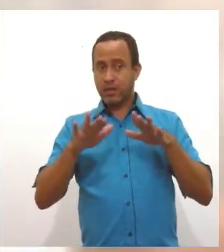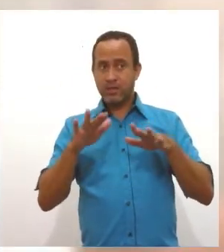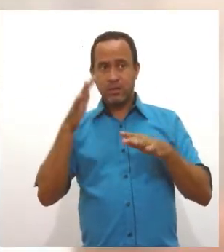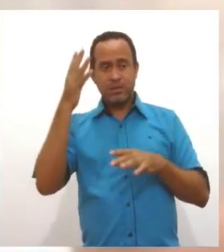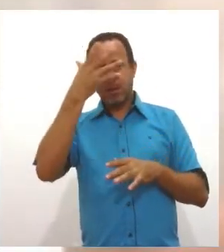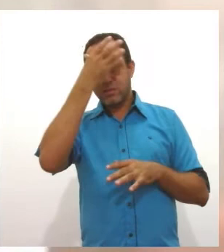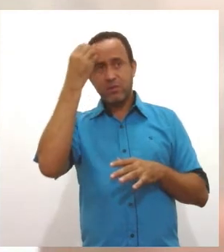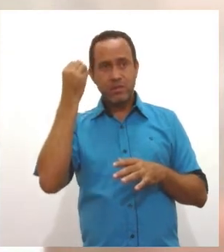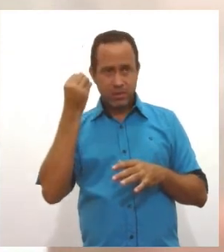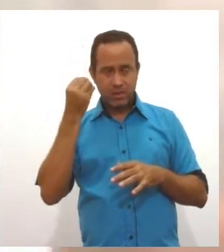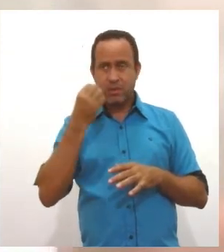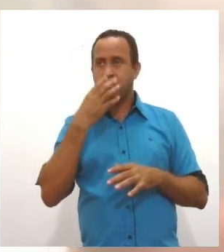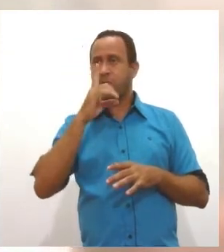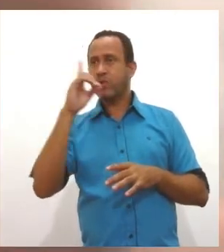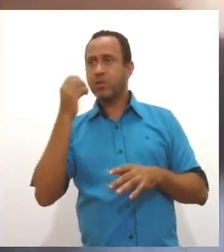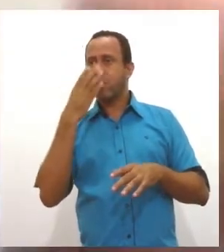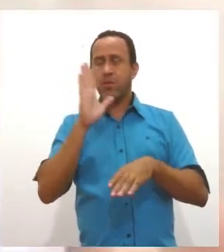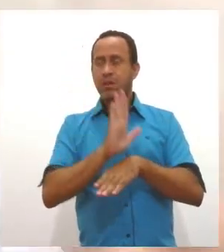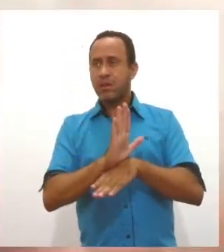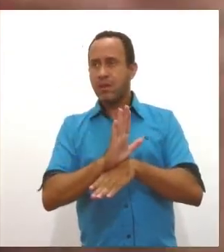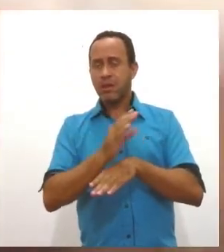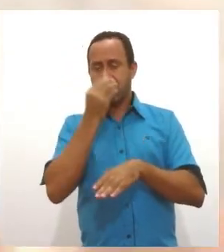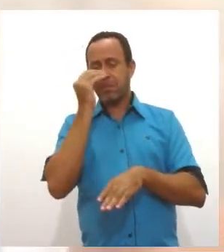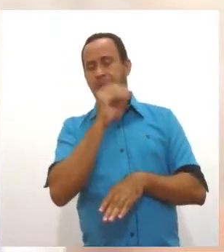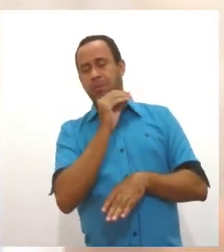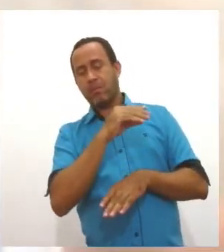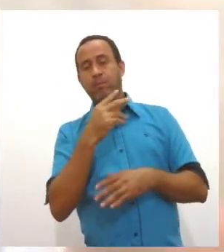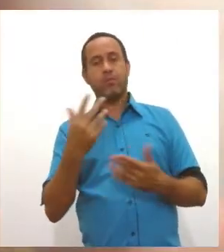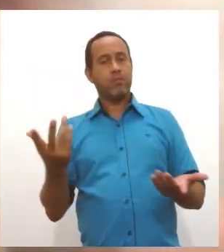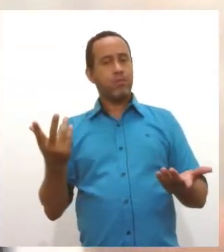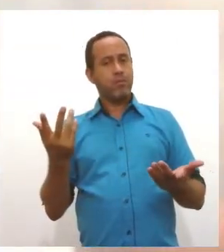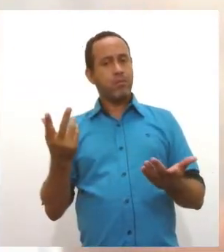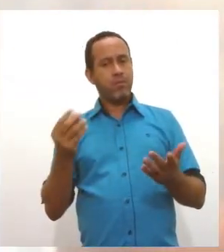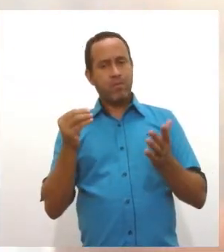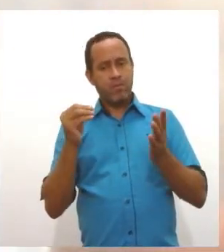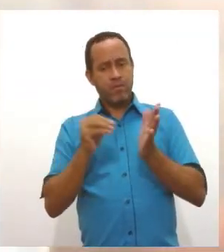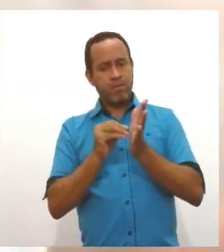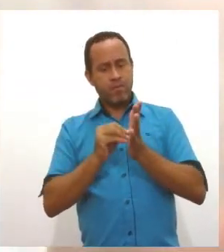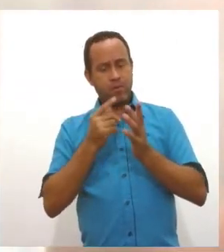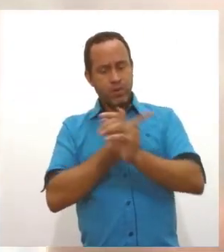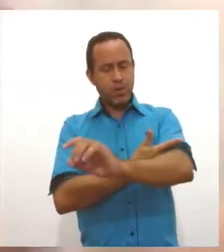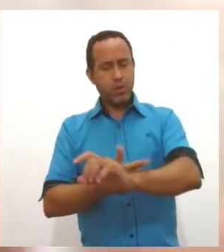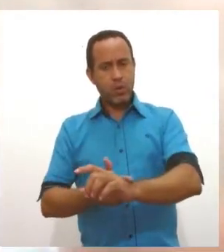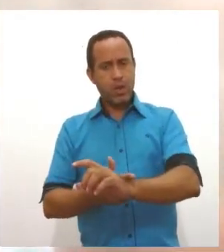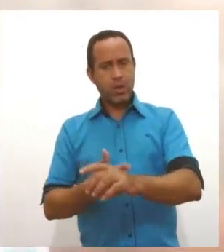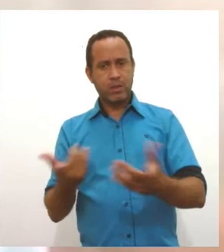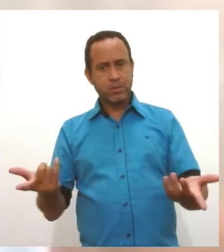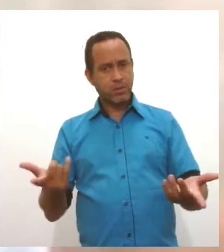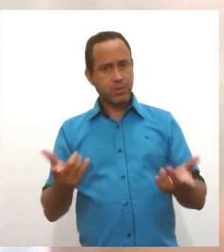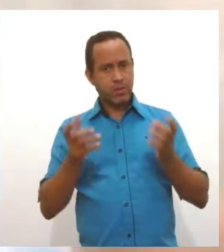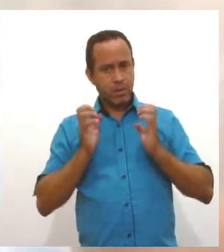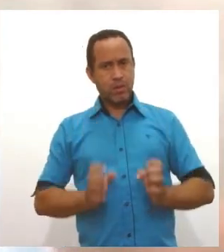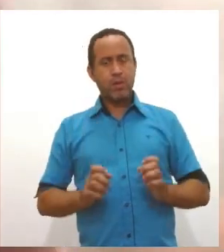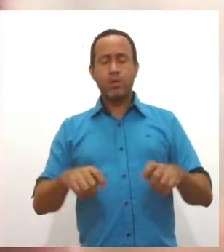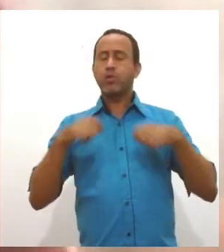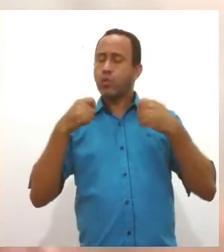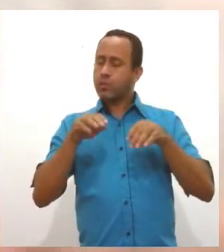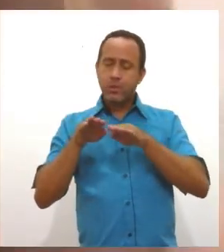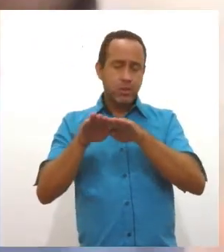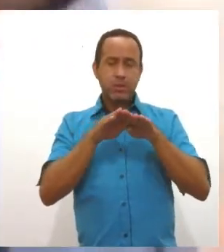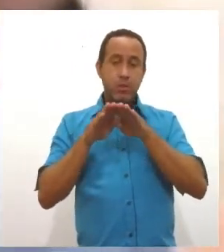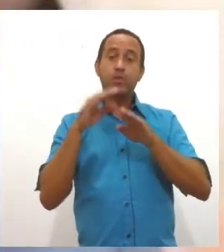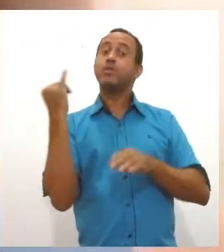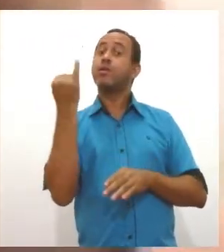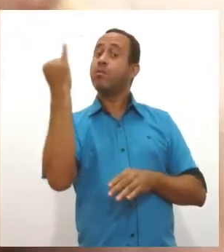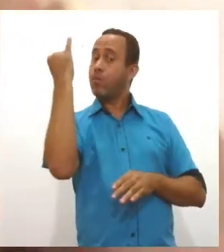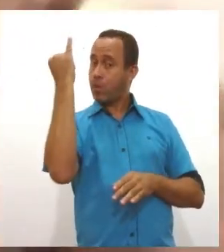nem para dar um bom dia ou uma boa tarde e que muitas vezes são tratados sem a dignidade que todos nós merecemos. Isso é muito importante,